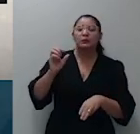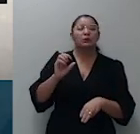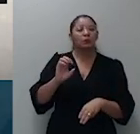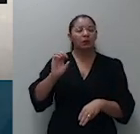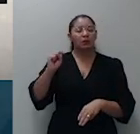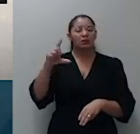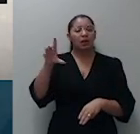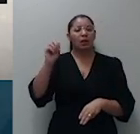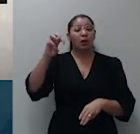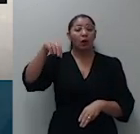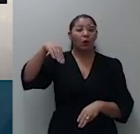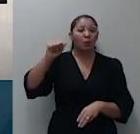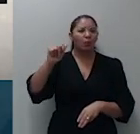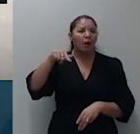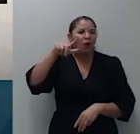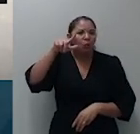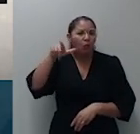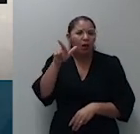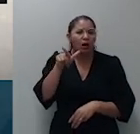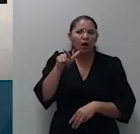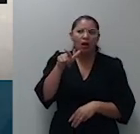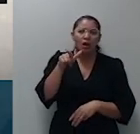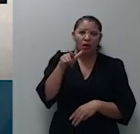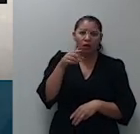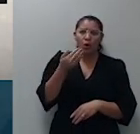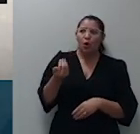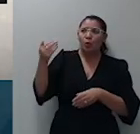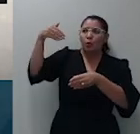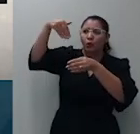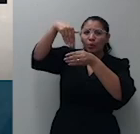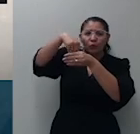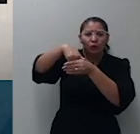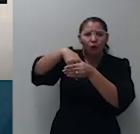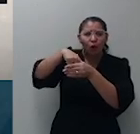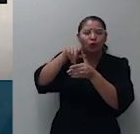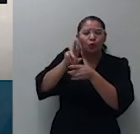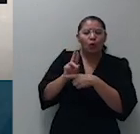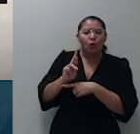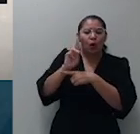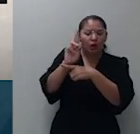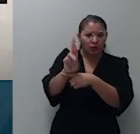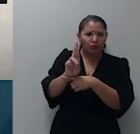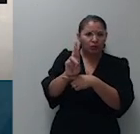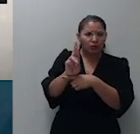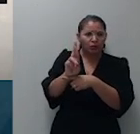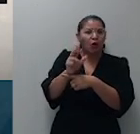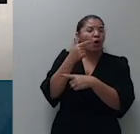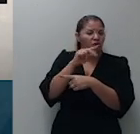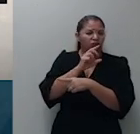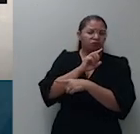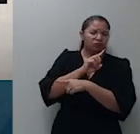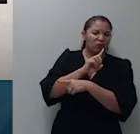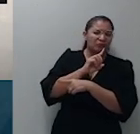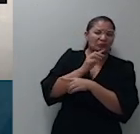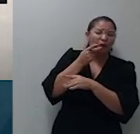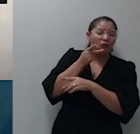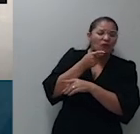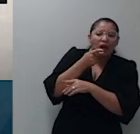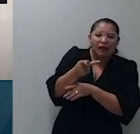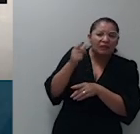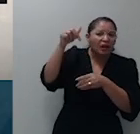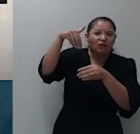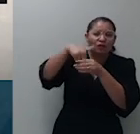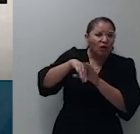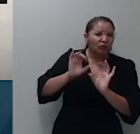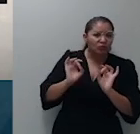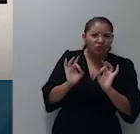faço, proclamo o voto com o relatório ou vou direto para o voto? Só um minutinho, ministro